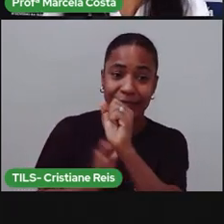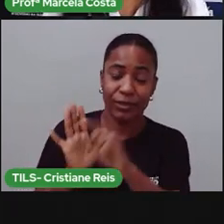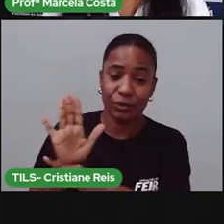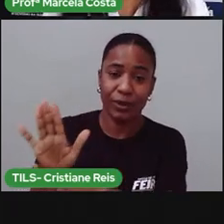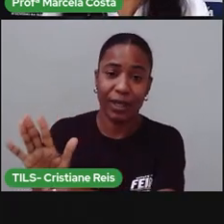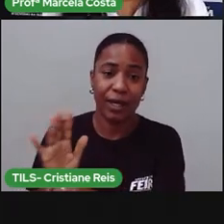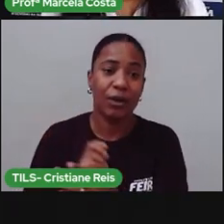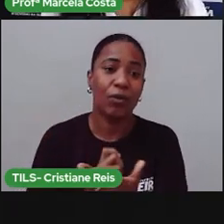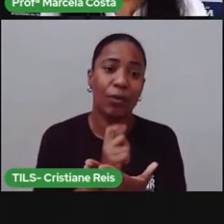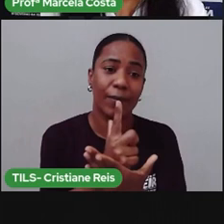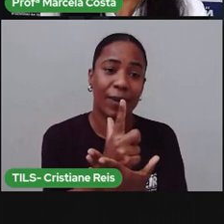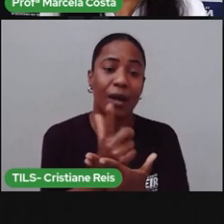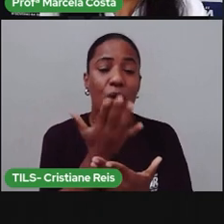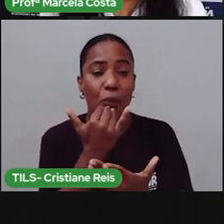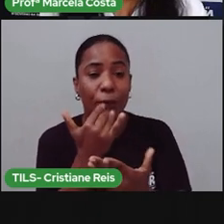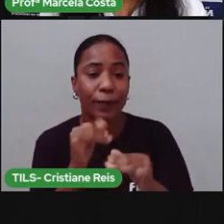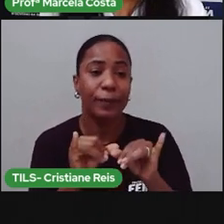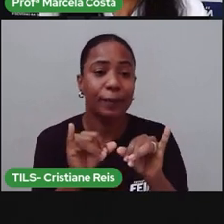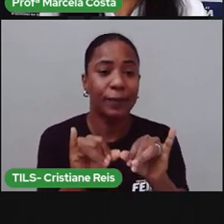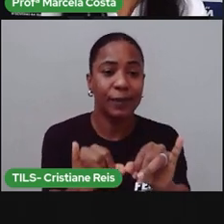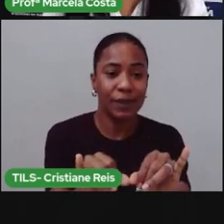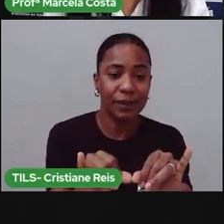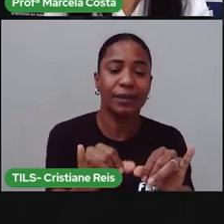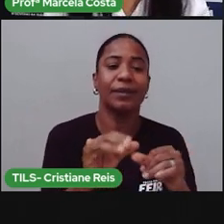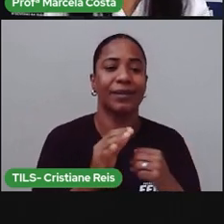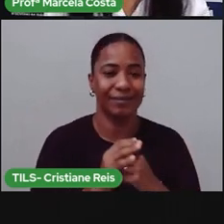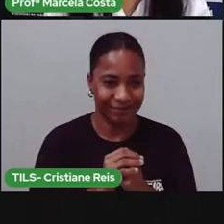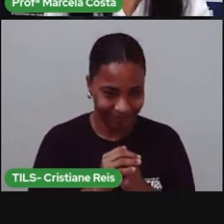prover alimentação para o lar.